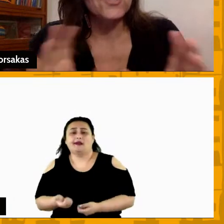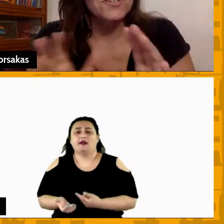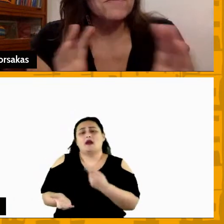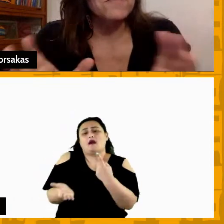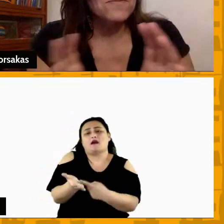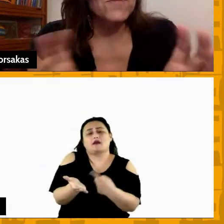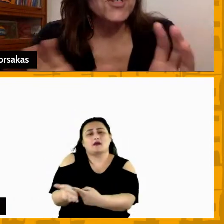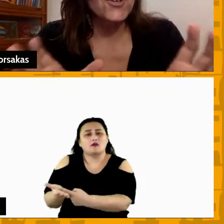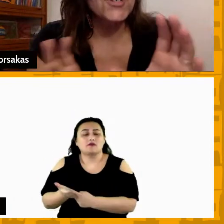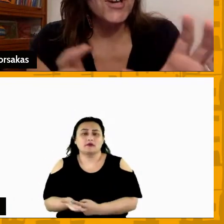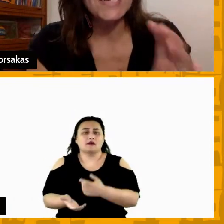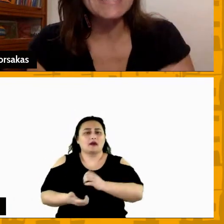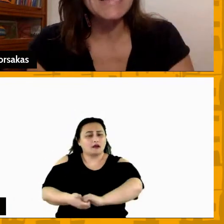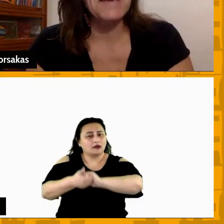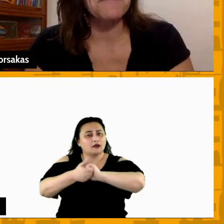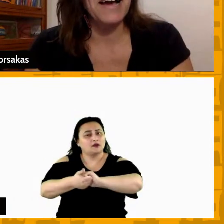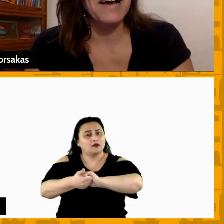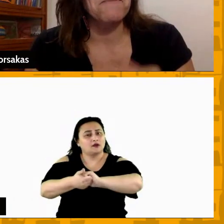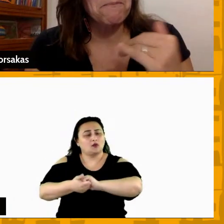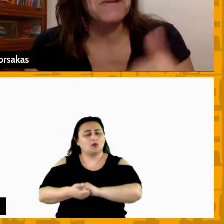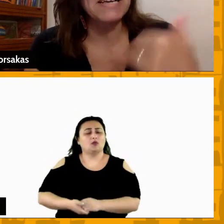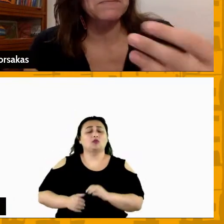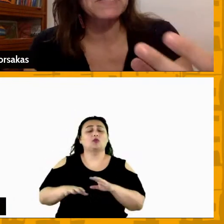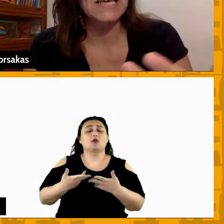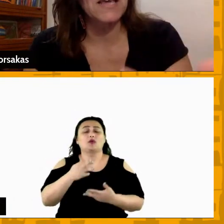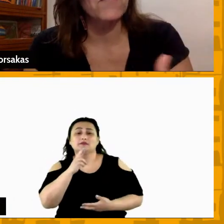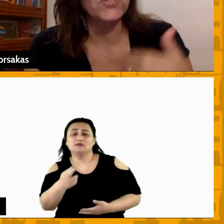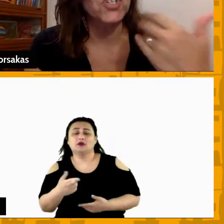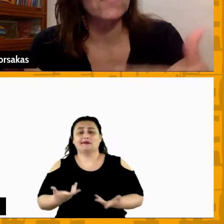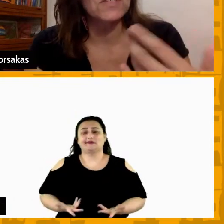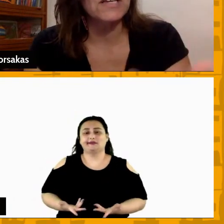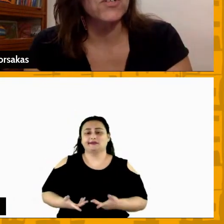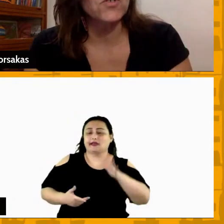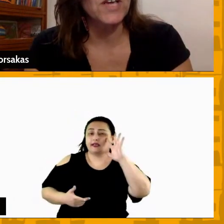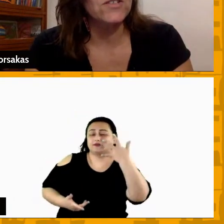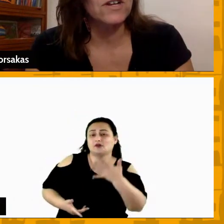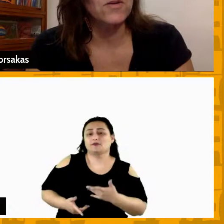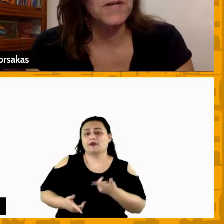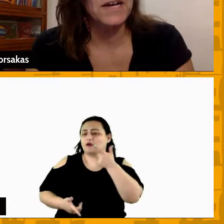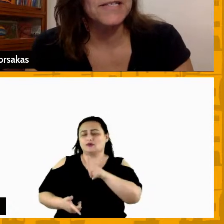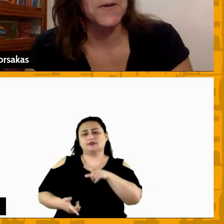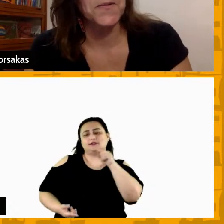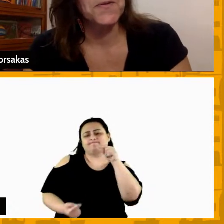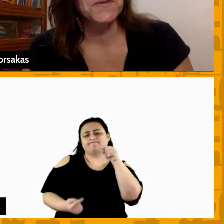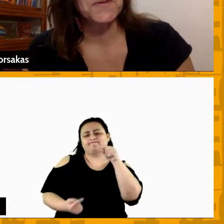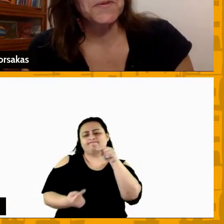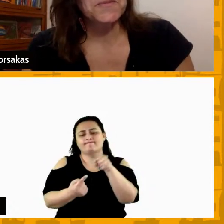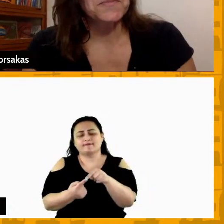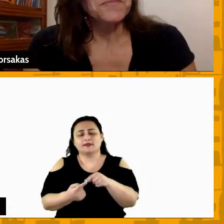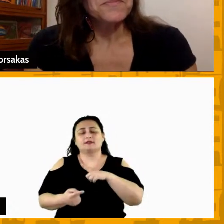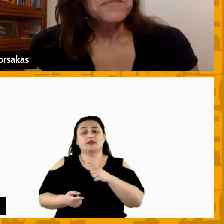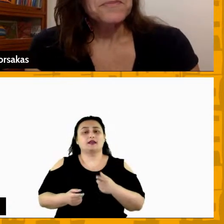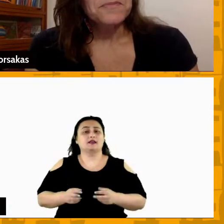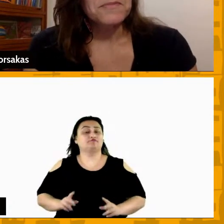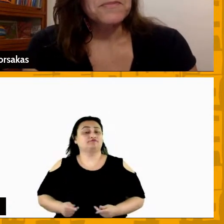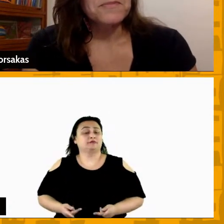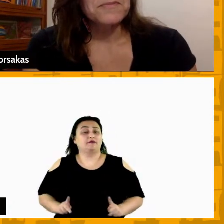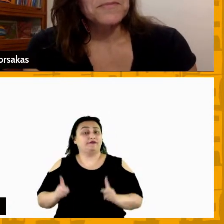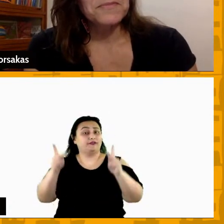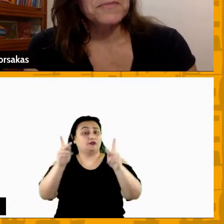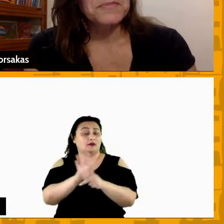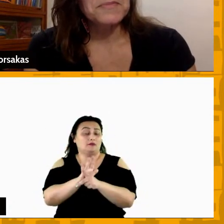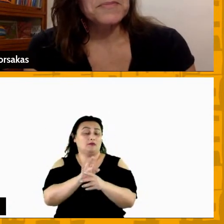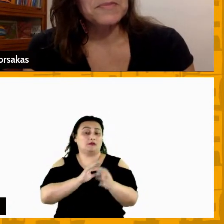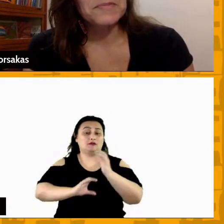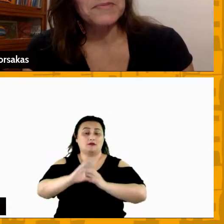solução vocês têm para serem efetivos e terem sucesso na comunicação vai lá Paulo